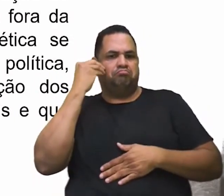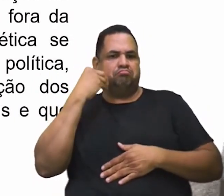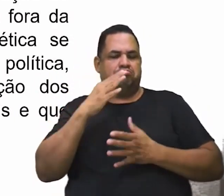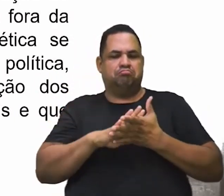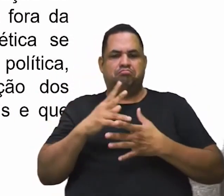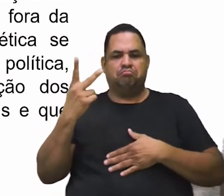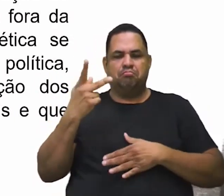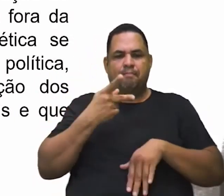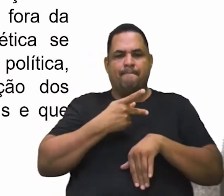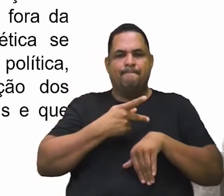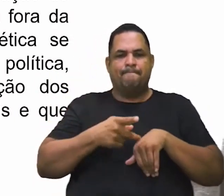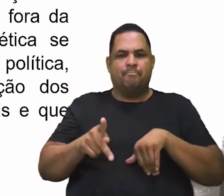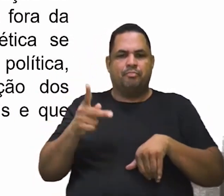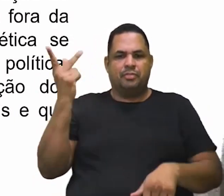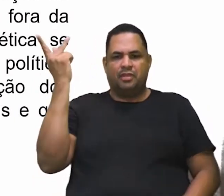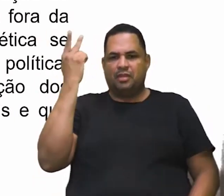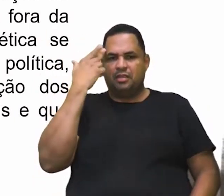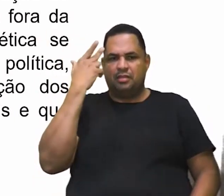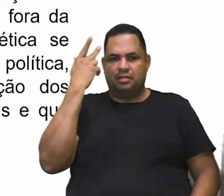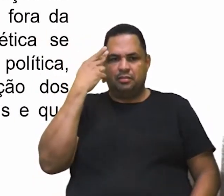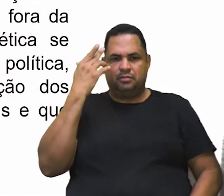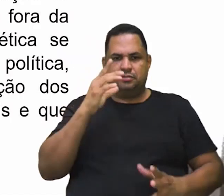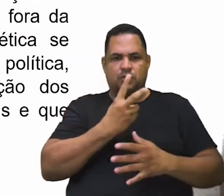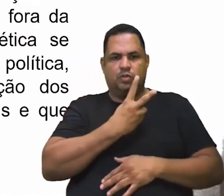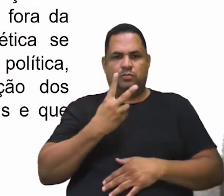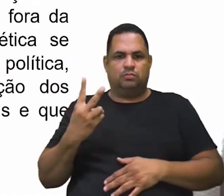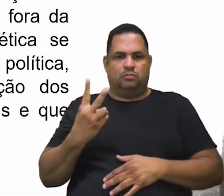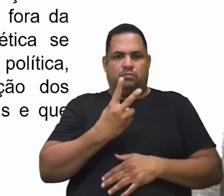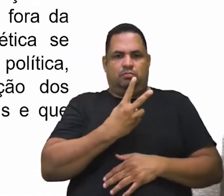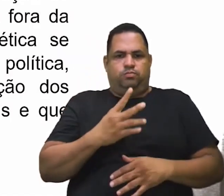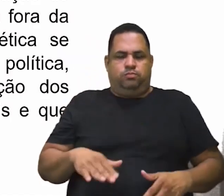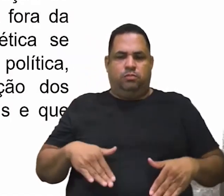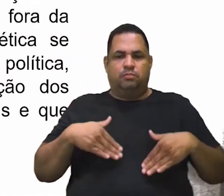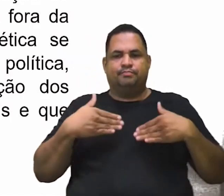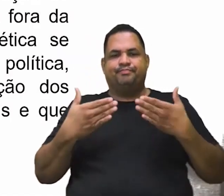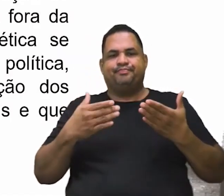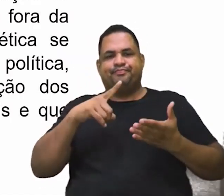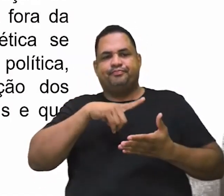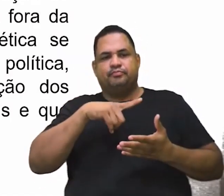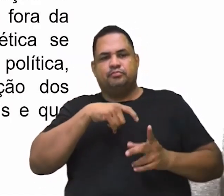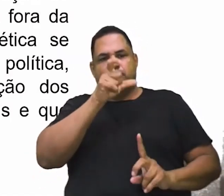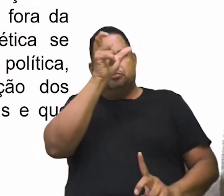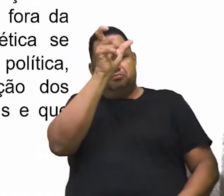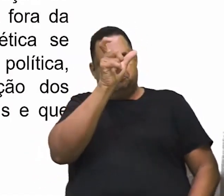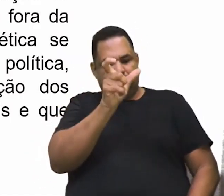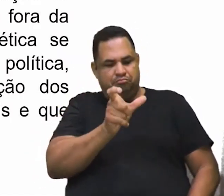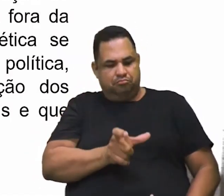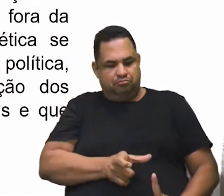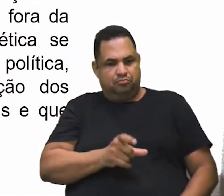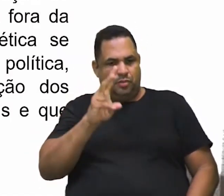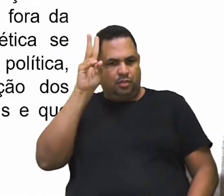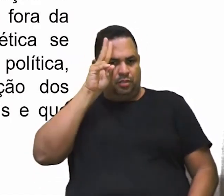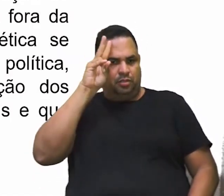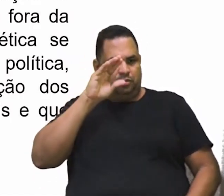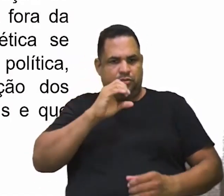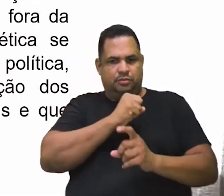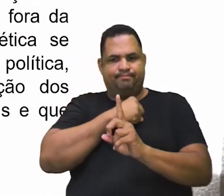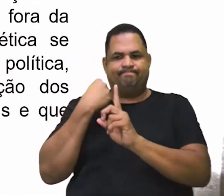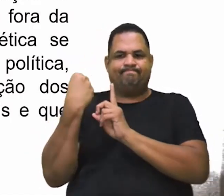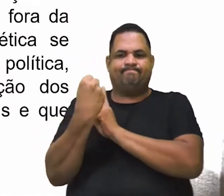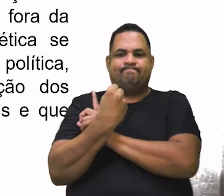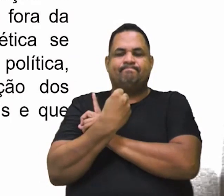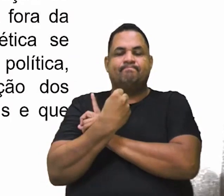natural. Ele é simultaneamente os dois, na medida em que é um sujeito histórico e